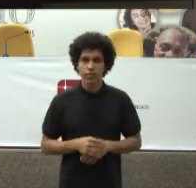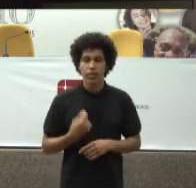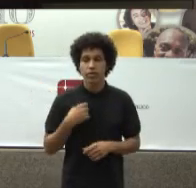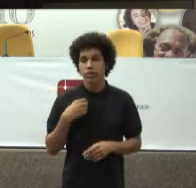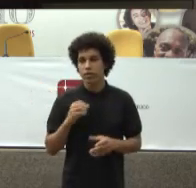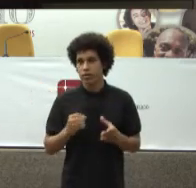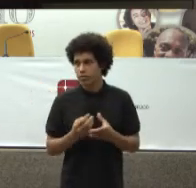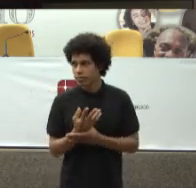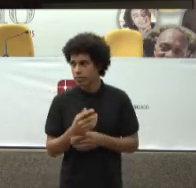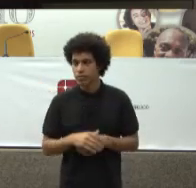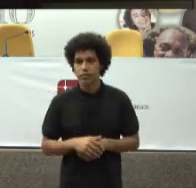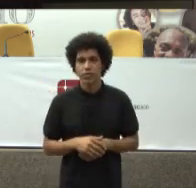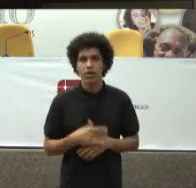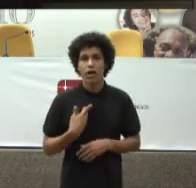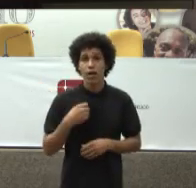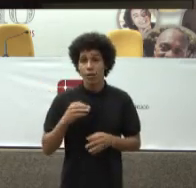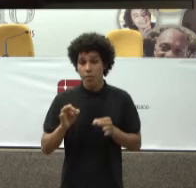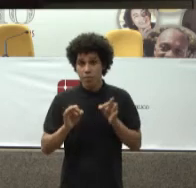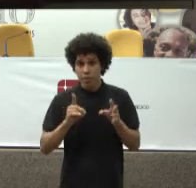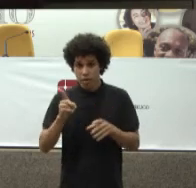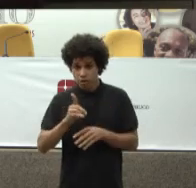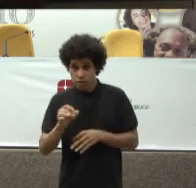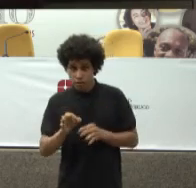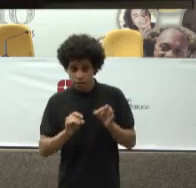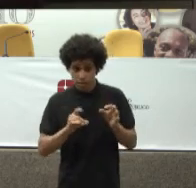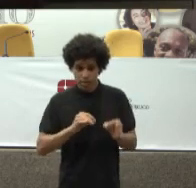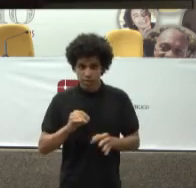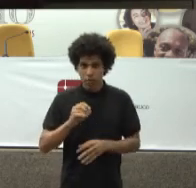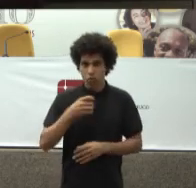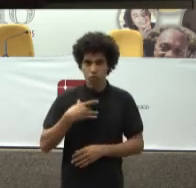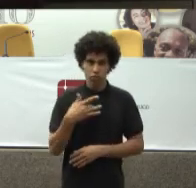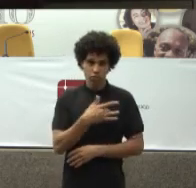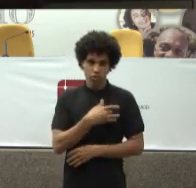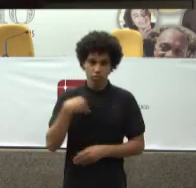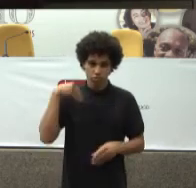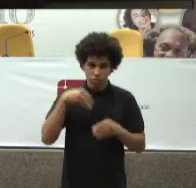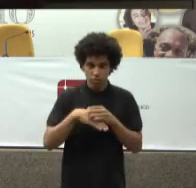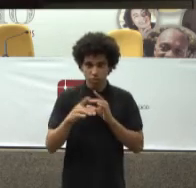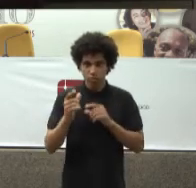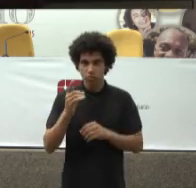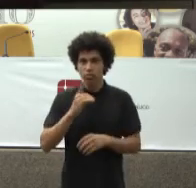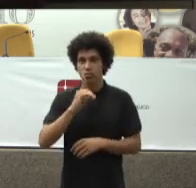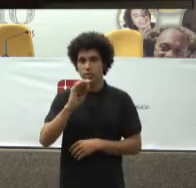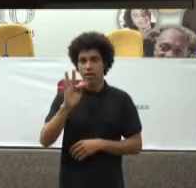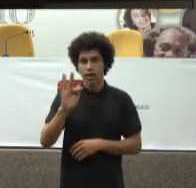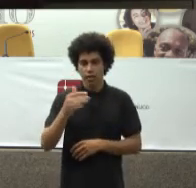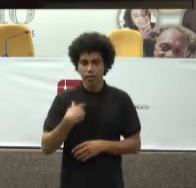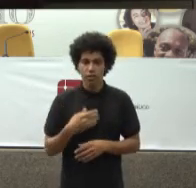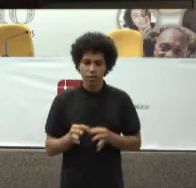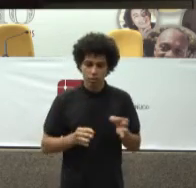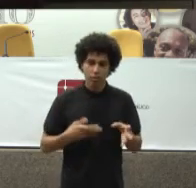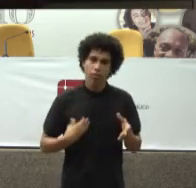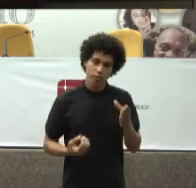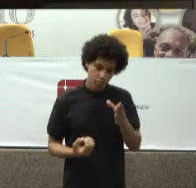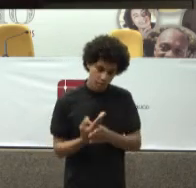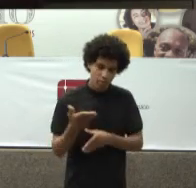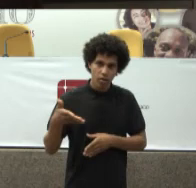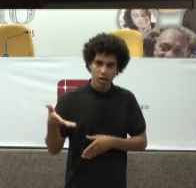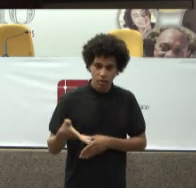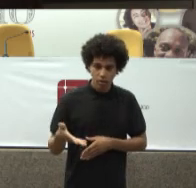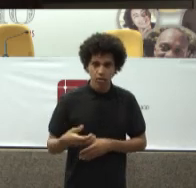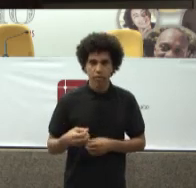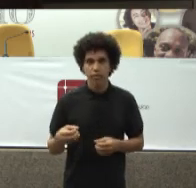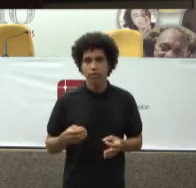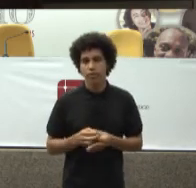Velho A Câmara de Mediação De Saúde do DF Que funcionou bem Está parada Está sendo retomada agora É a Câmara de Conciliação De Saúde Em Salvador,